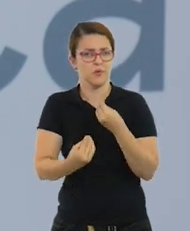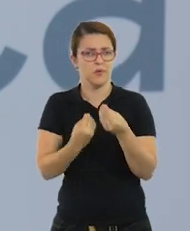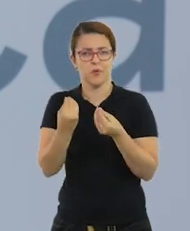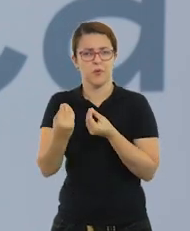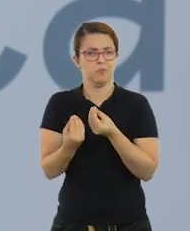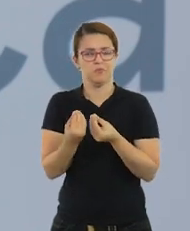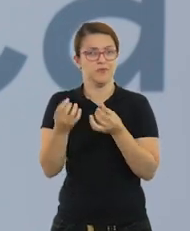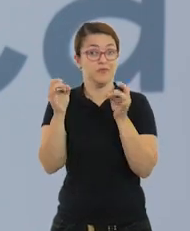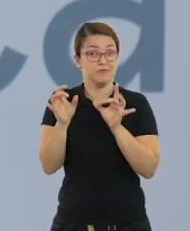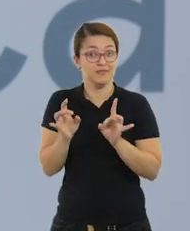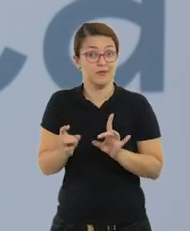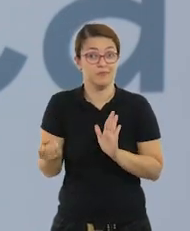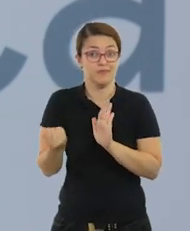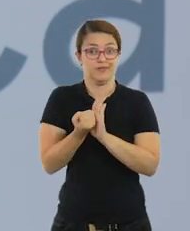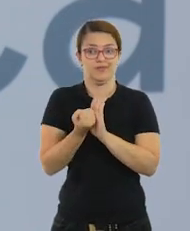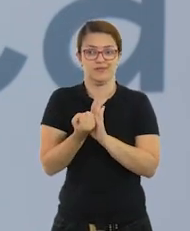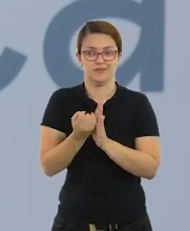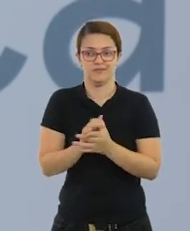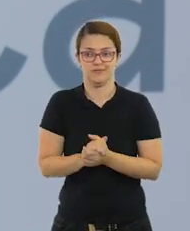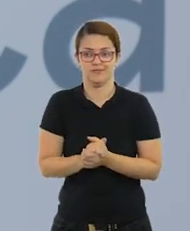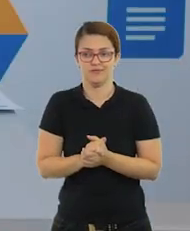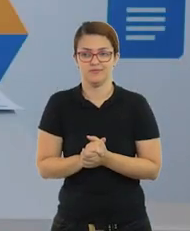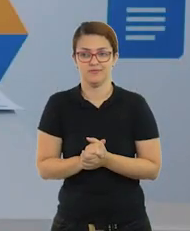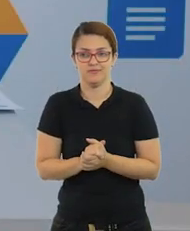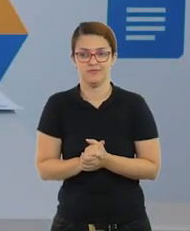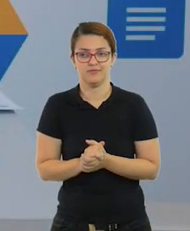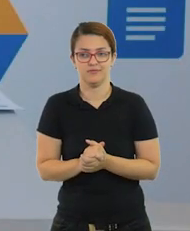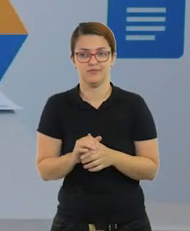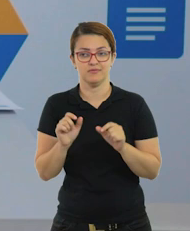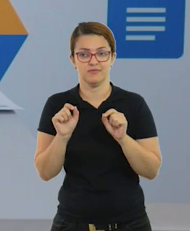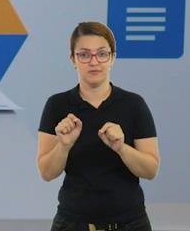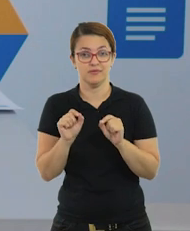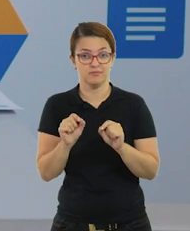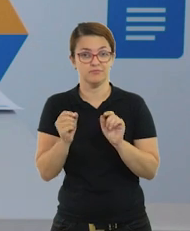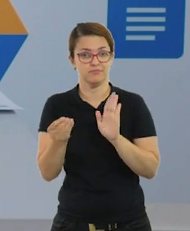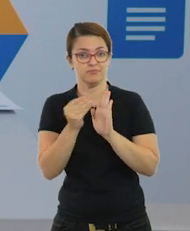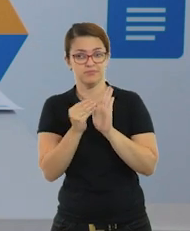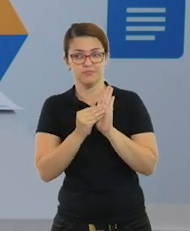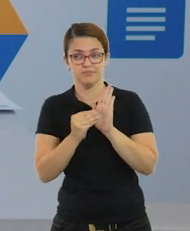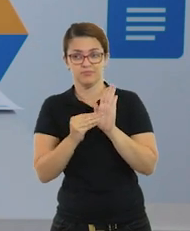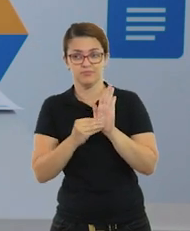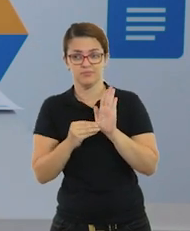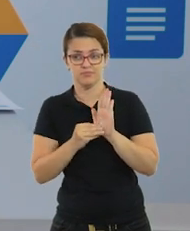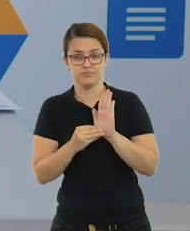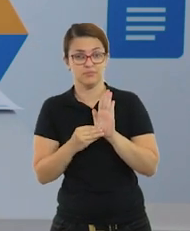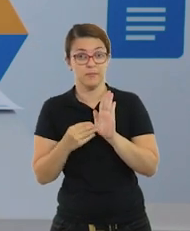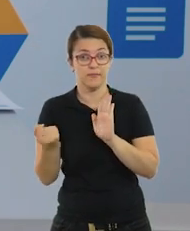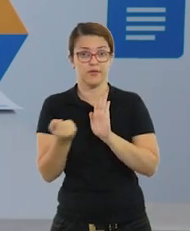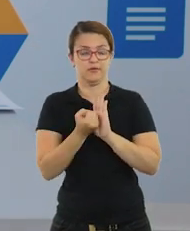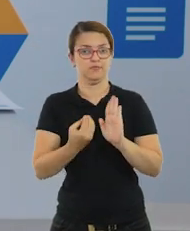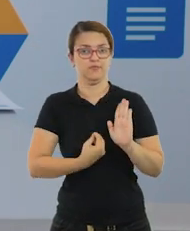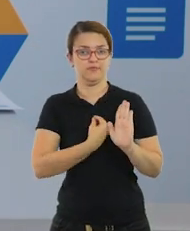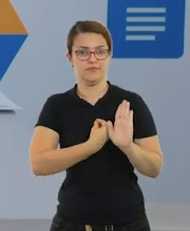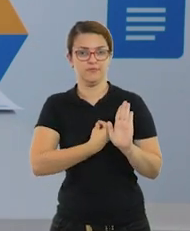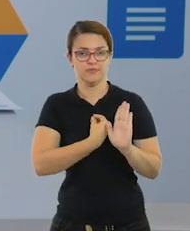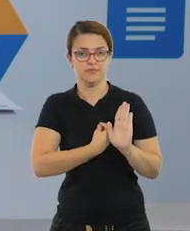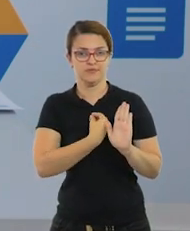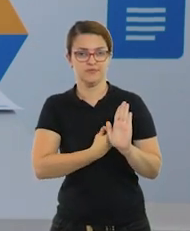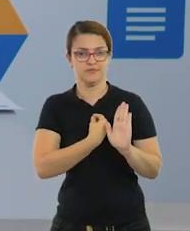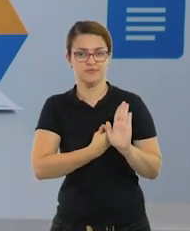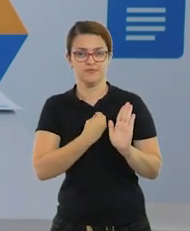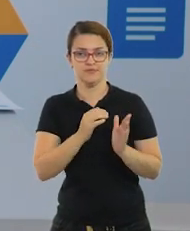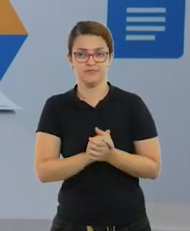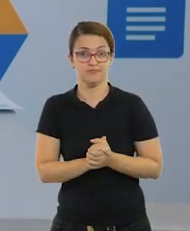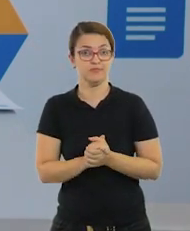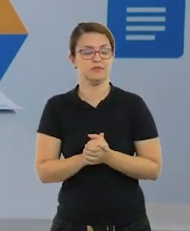nós vivemos, que foi especial para nós. E não tem nada mais prazeroso do que relatar momentos que foram marcantes na